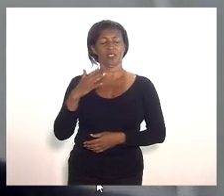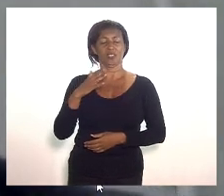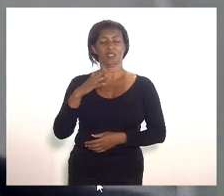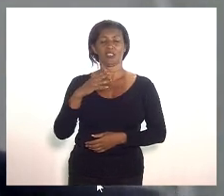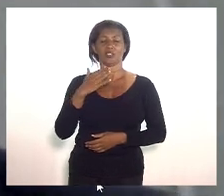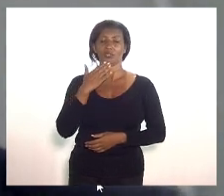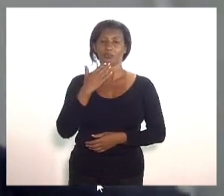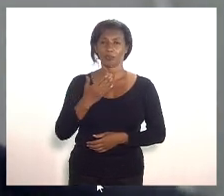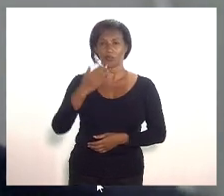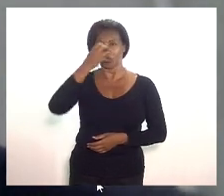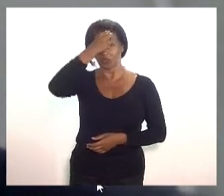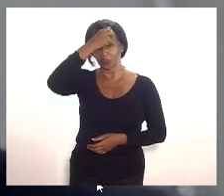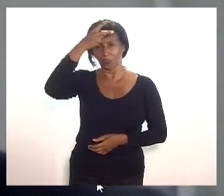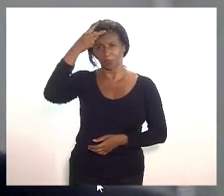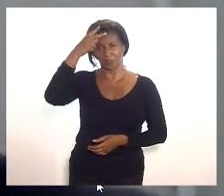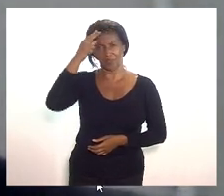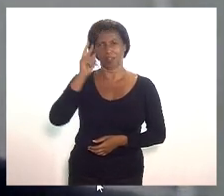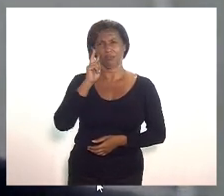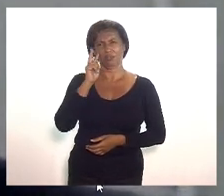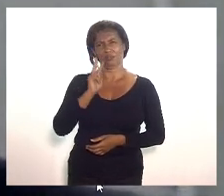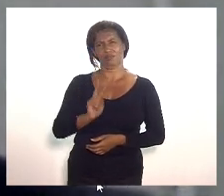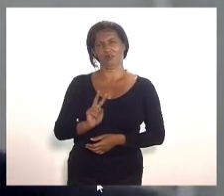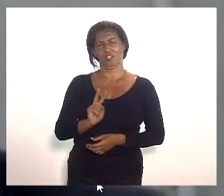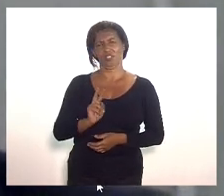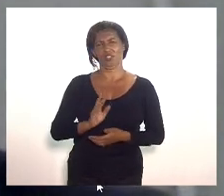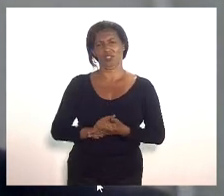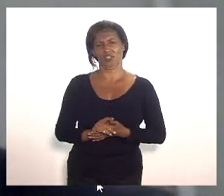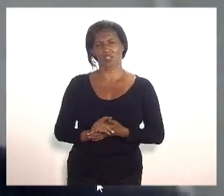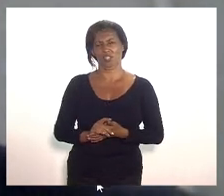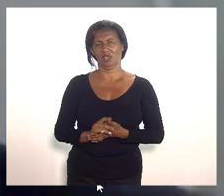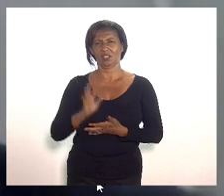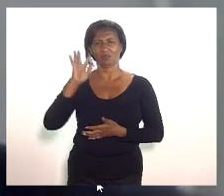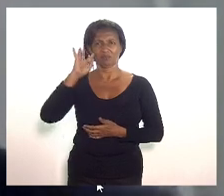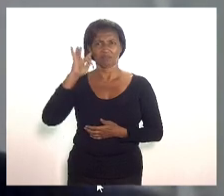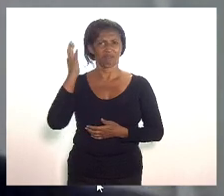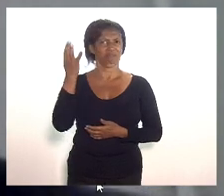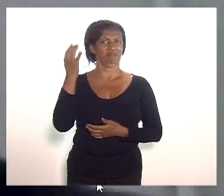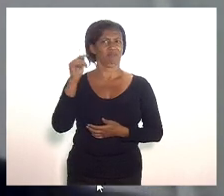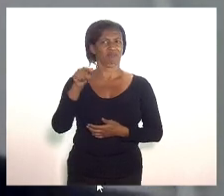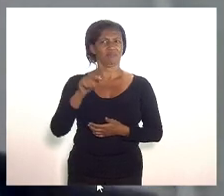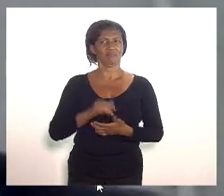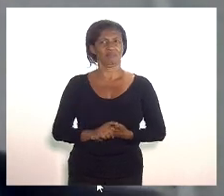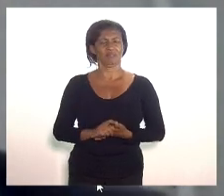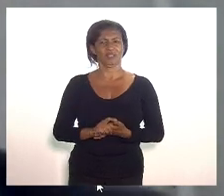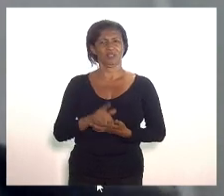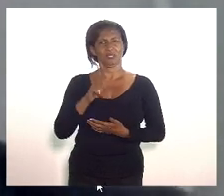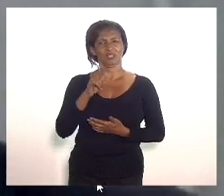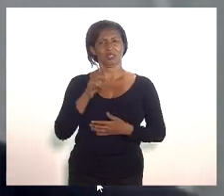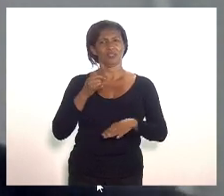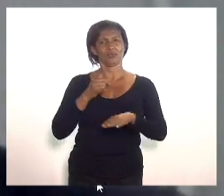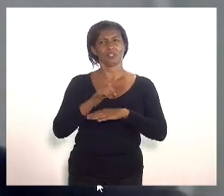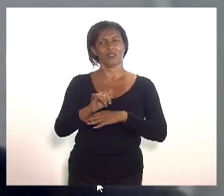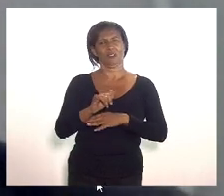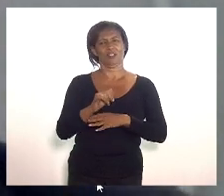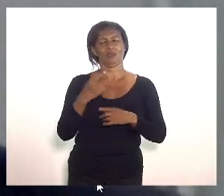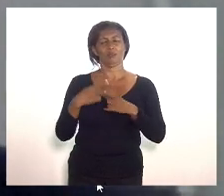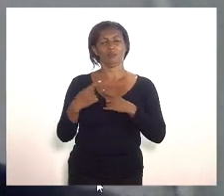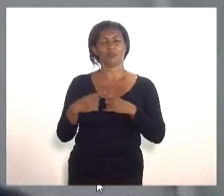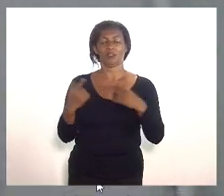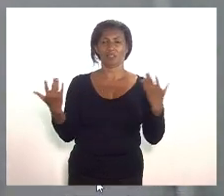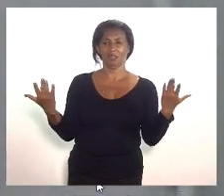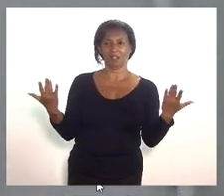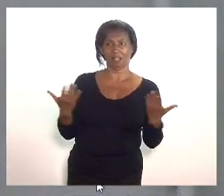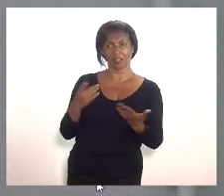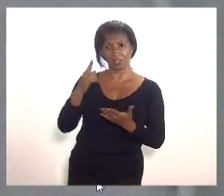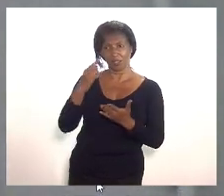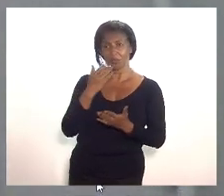que possa rever essa decisão decisão equivocada porque efetivamente aquilo que